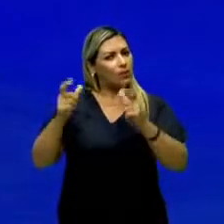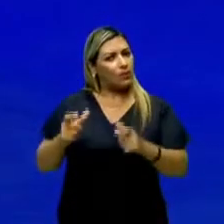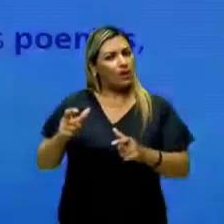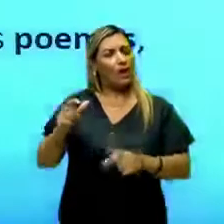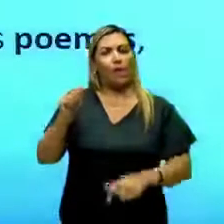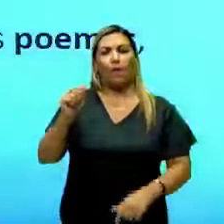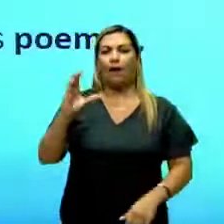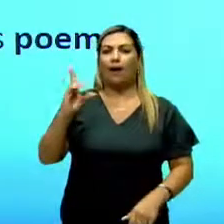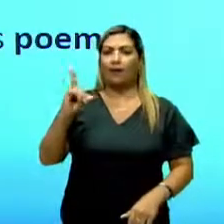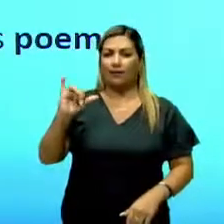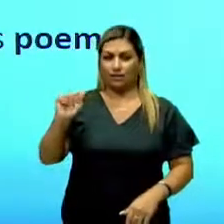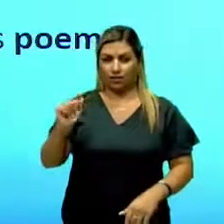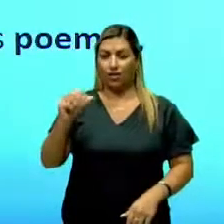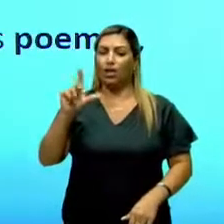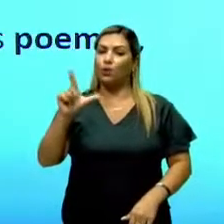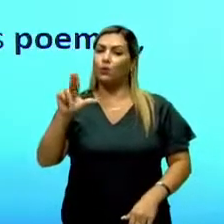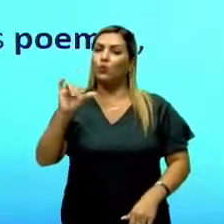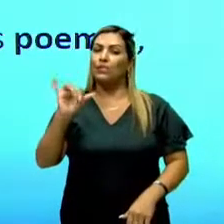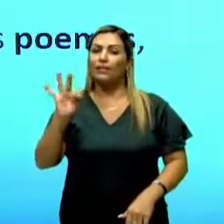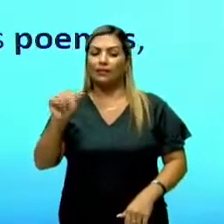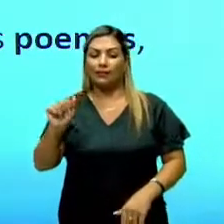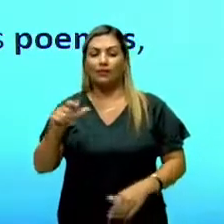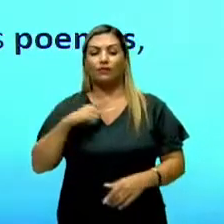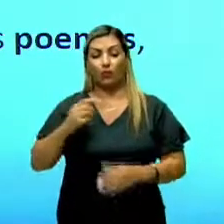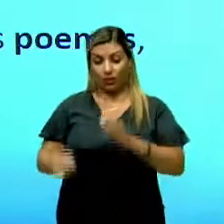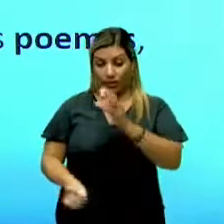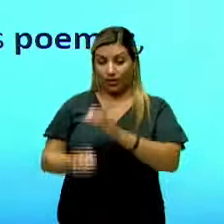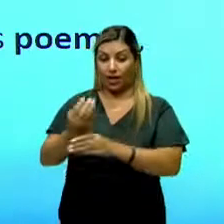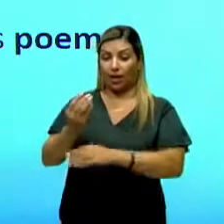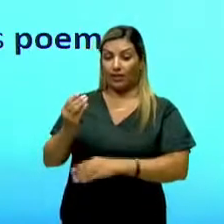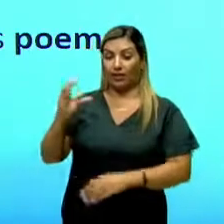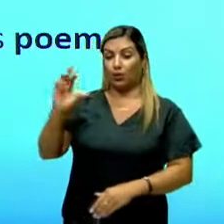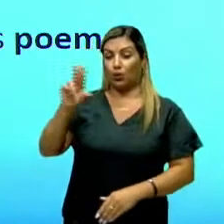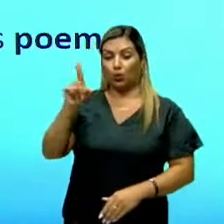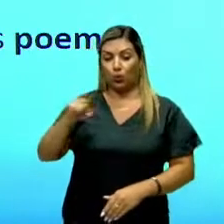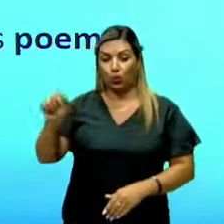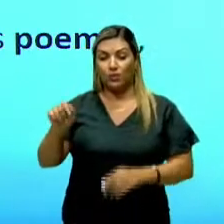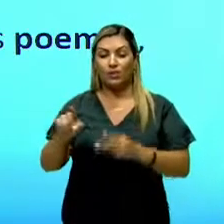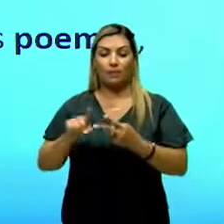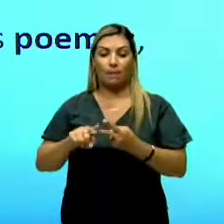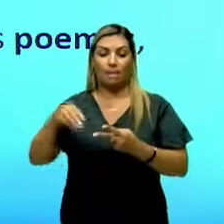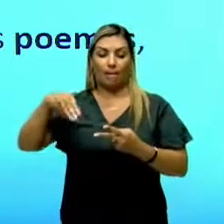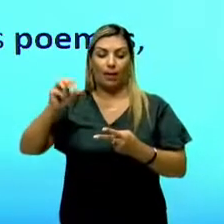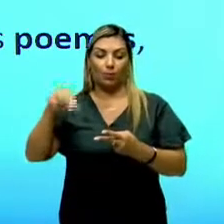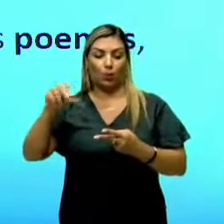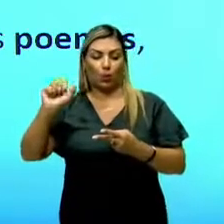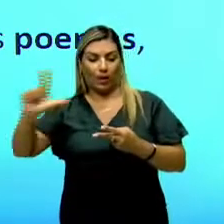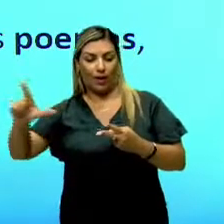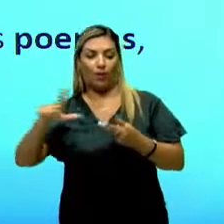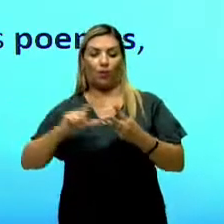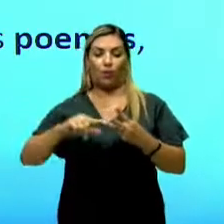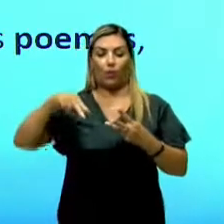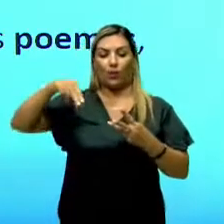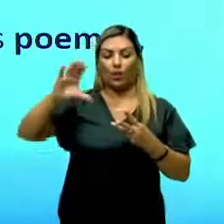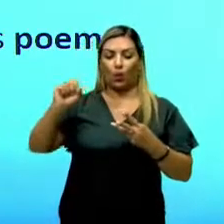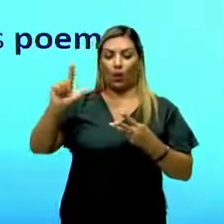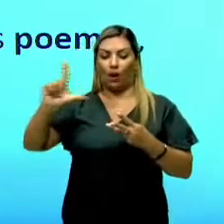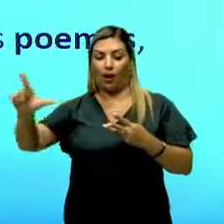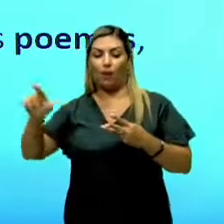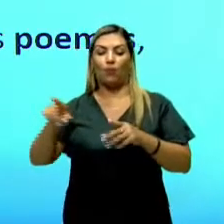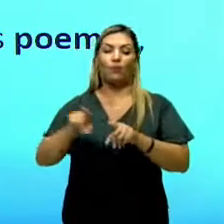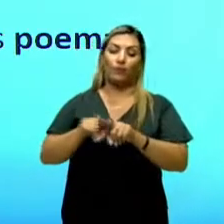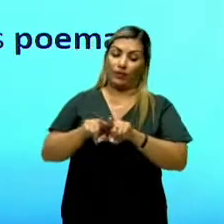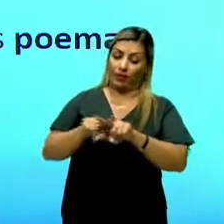foi fundada por Cruz e Silva, Manuel Nicolau e Teotônio Gonçalves. E ela foi extinta